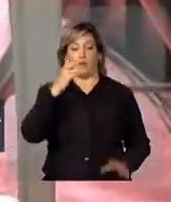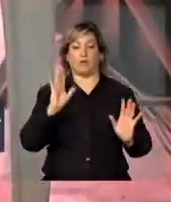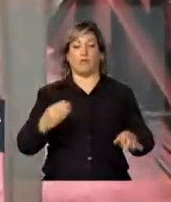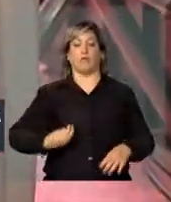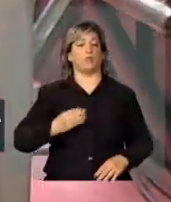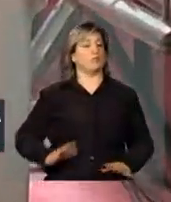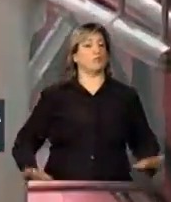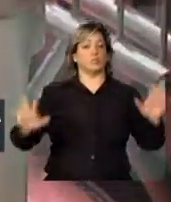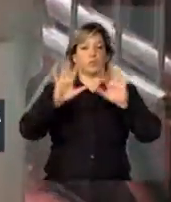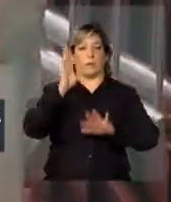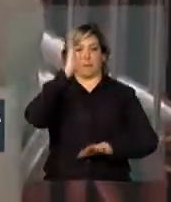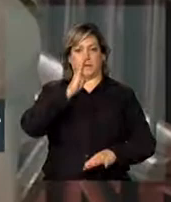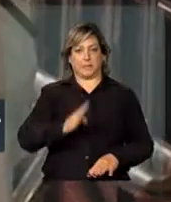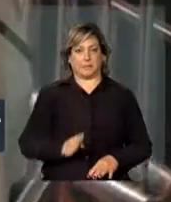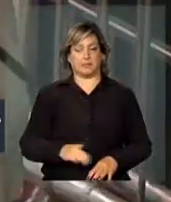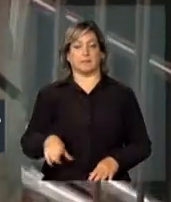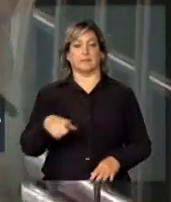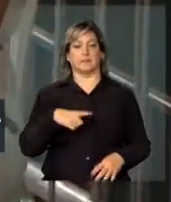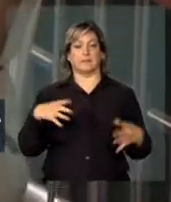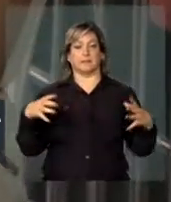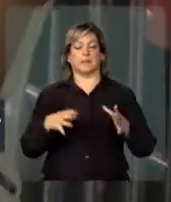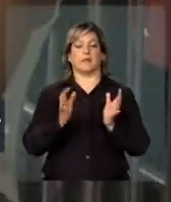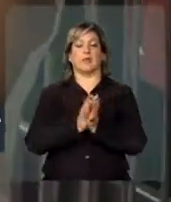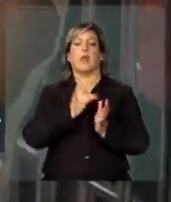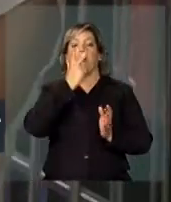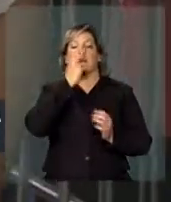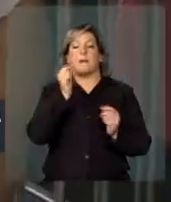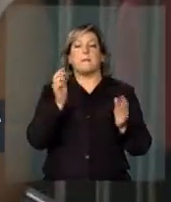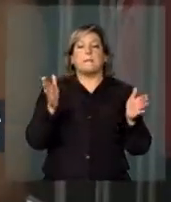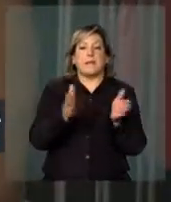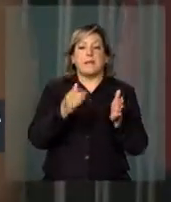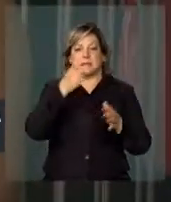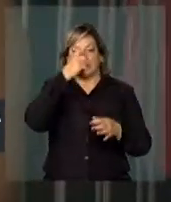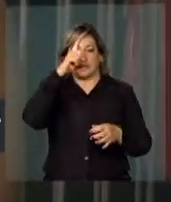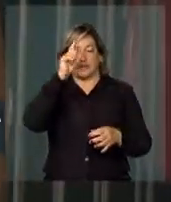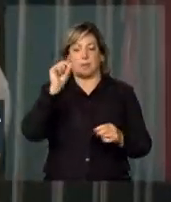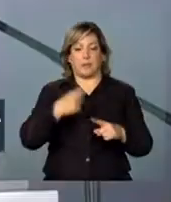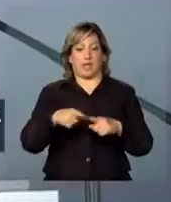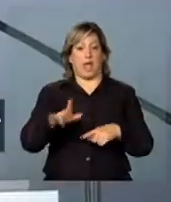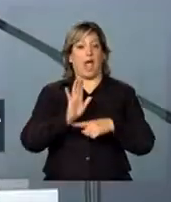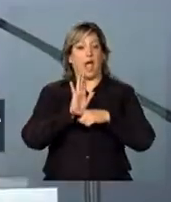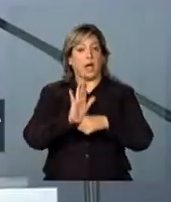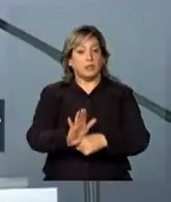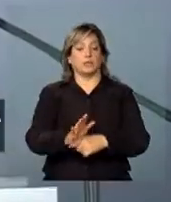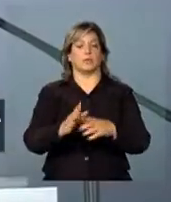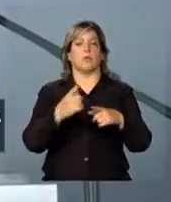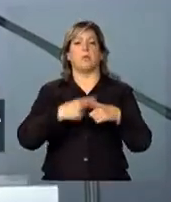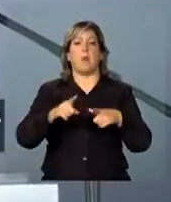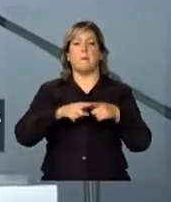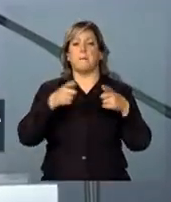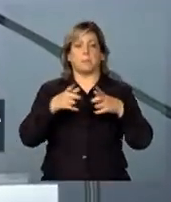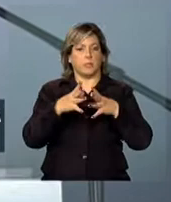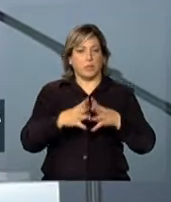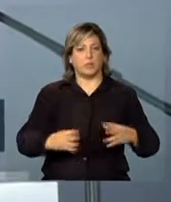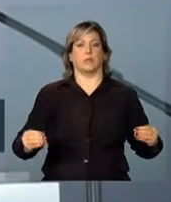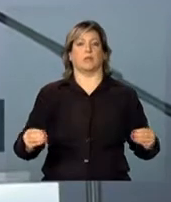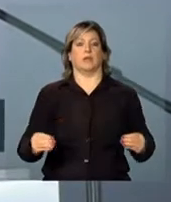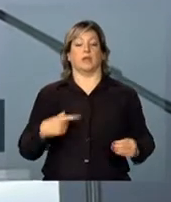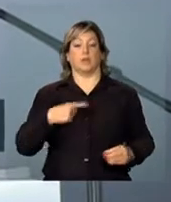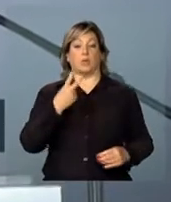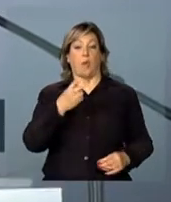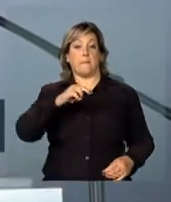todo o país, que são unidades como se fossem pequenos hospitais, que resolvem a maior parte dos problemas. 2